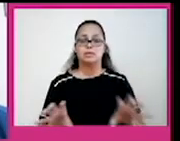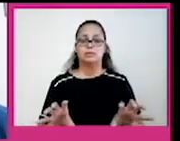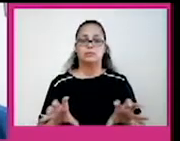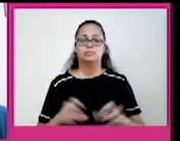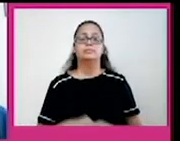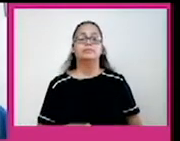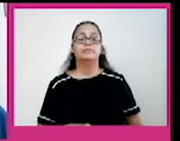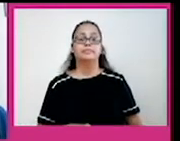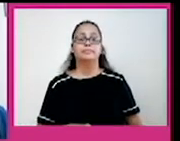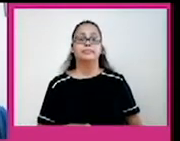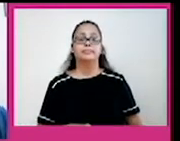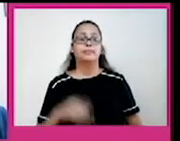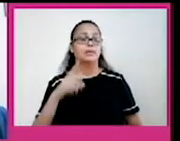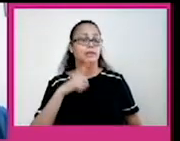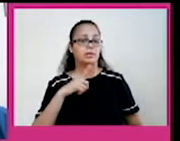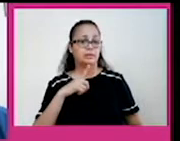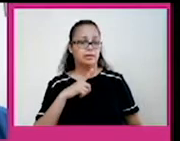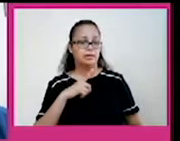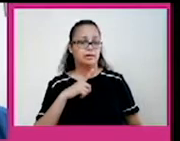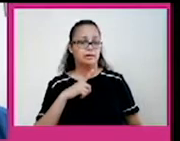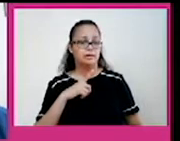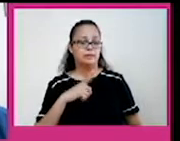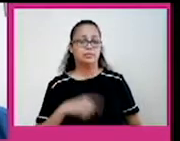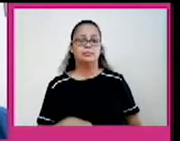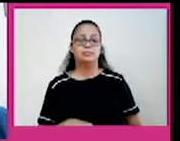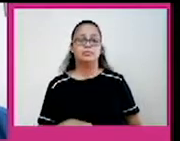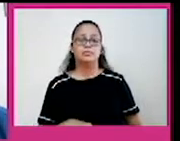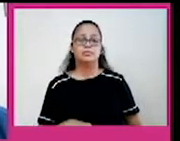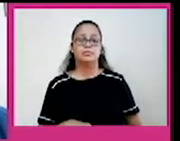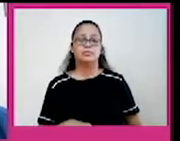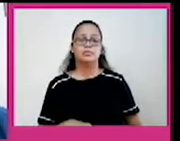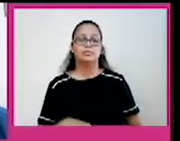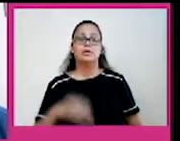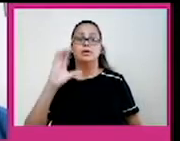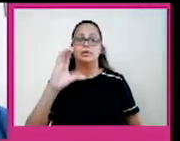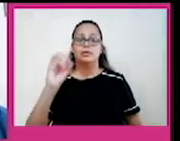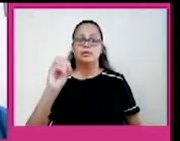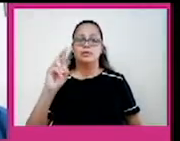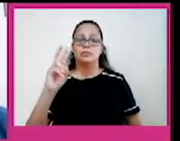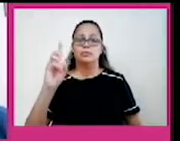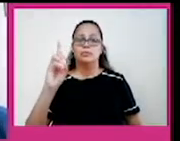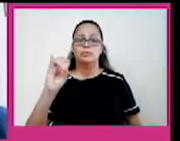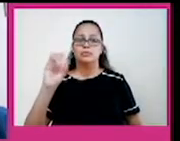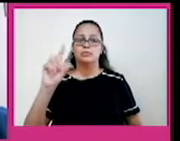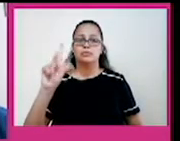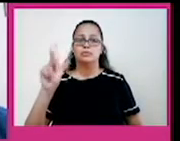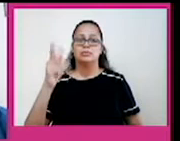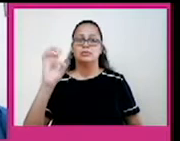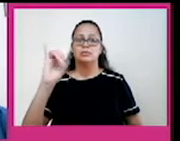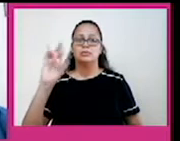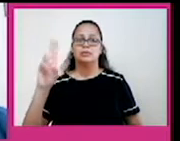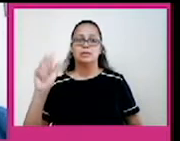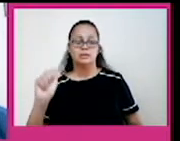relevo. Certo? Nós temos aí como destaque a cordilheira de Isabelha e de Talamanca. De Isabelha fica ao norte e de Talamanca